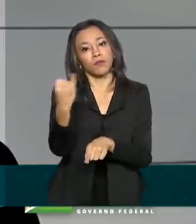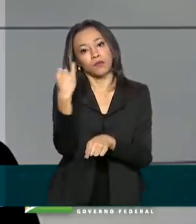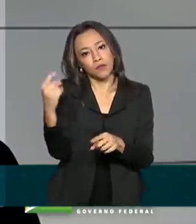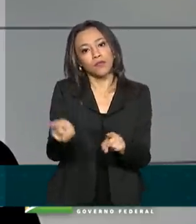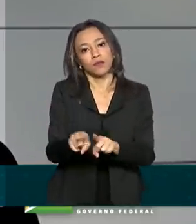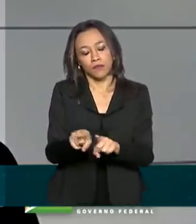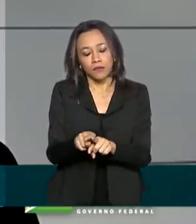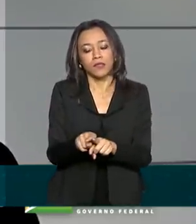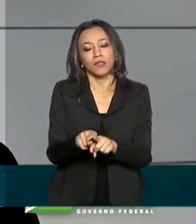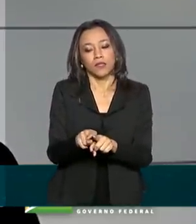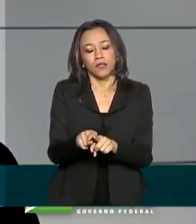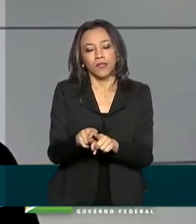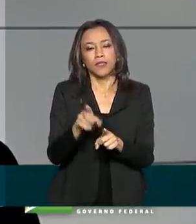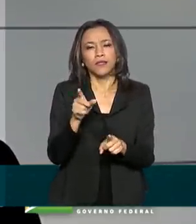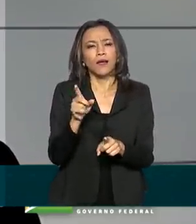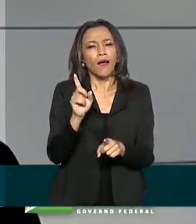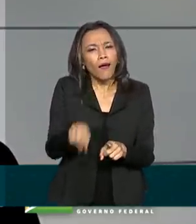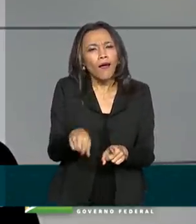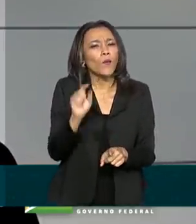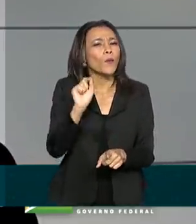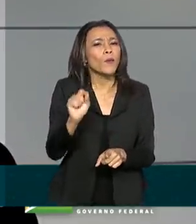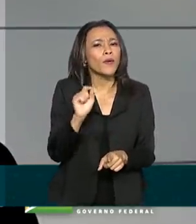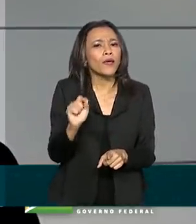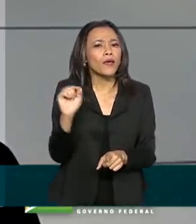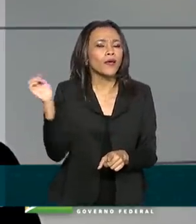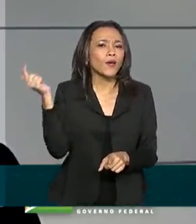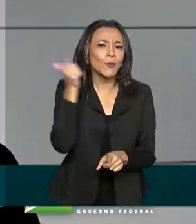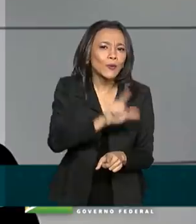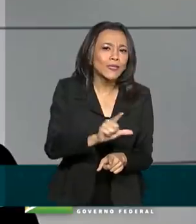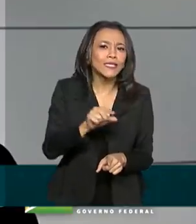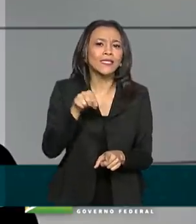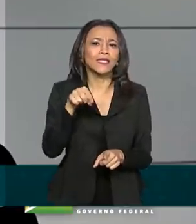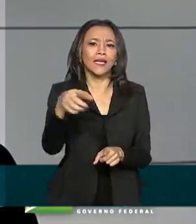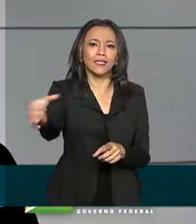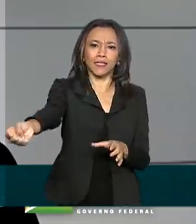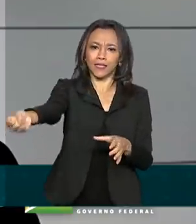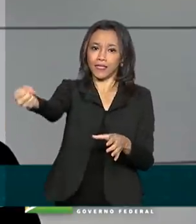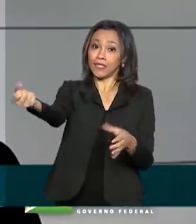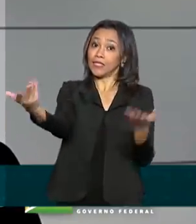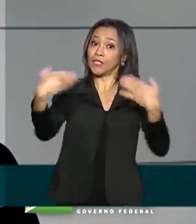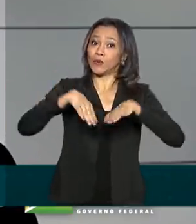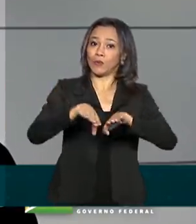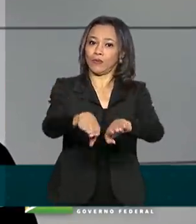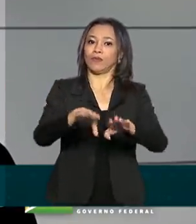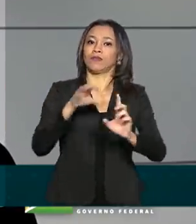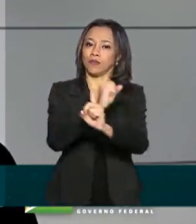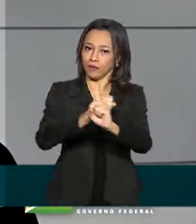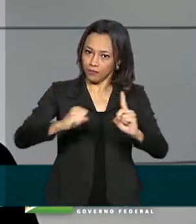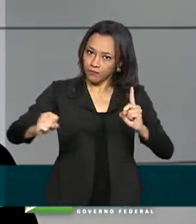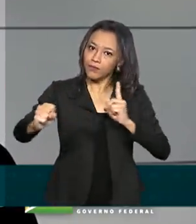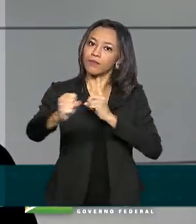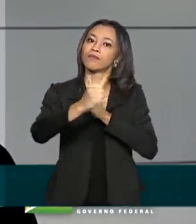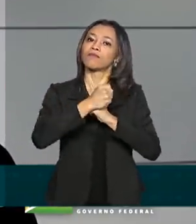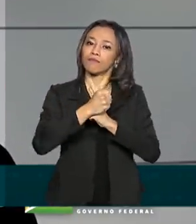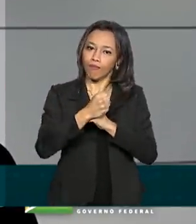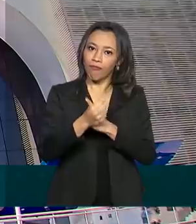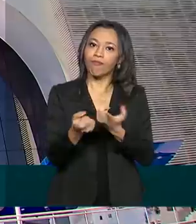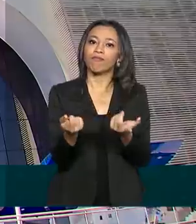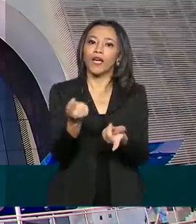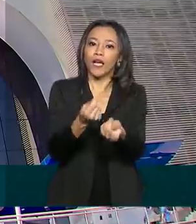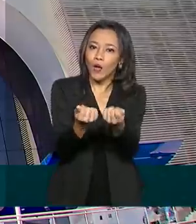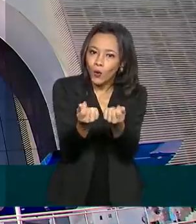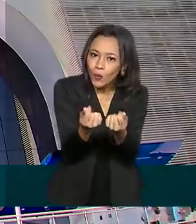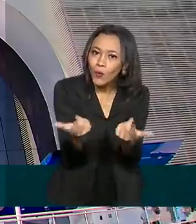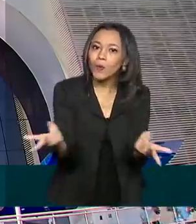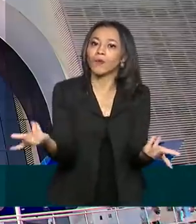é realizar esta inserção social, essa inserção econômica.